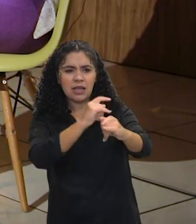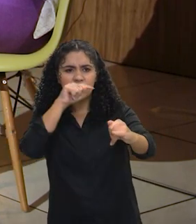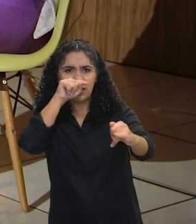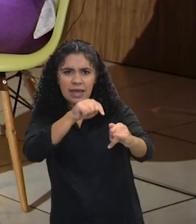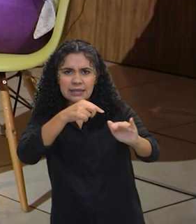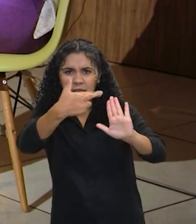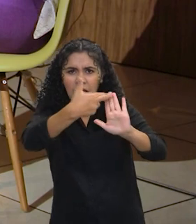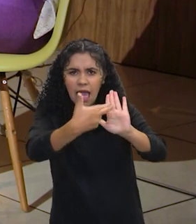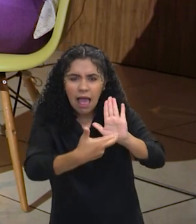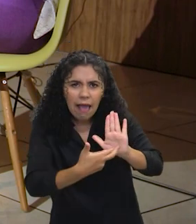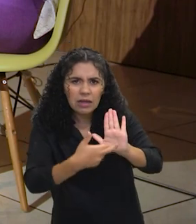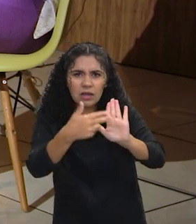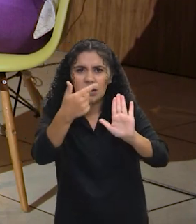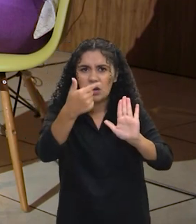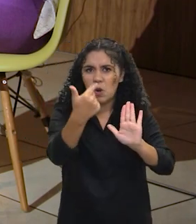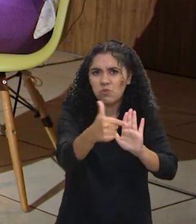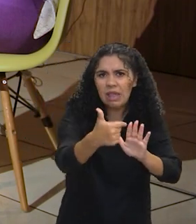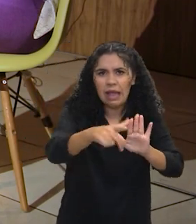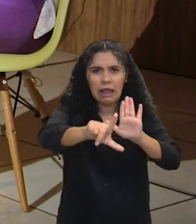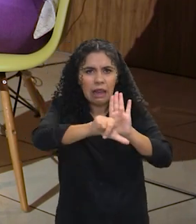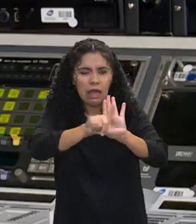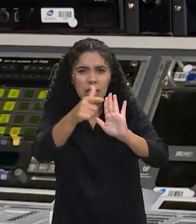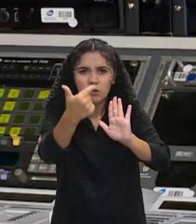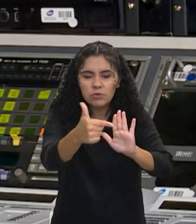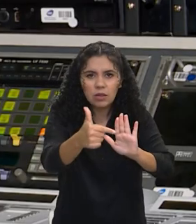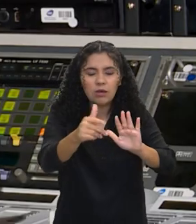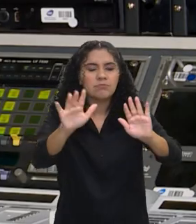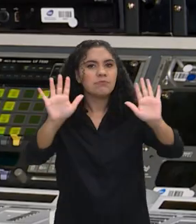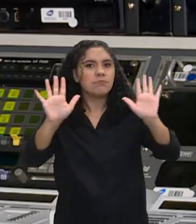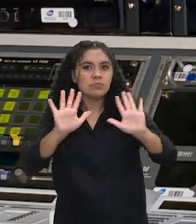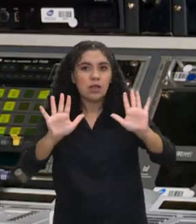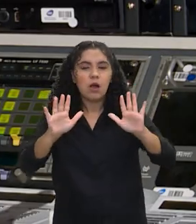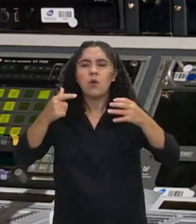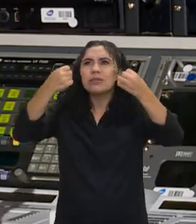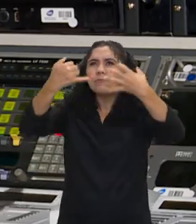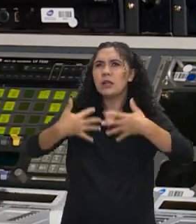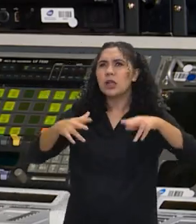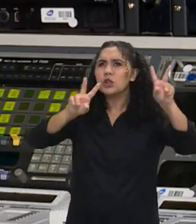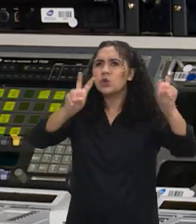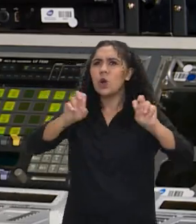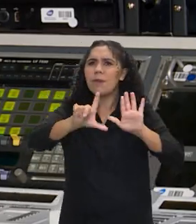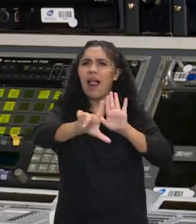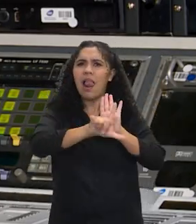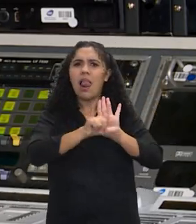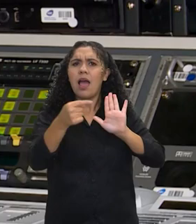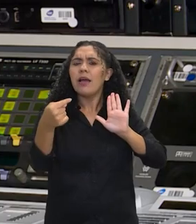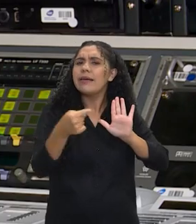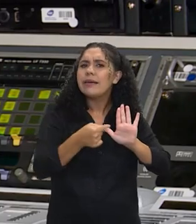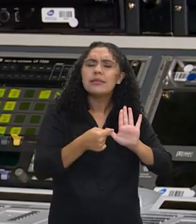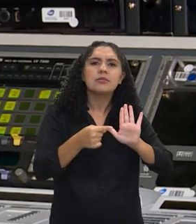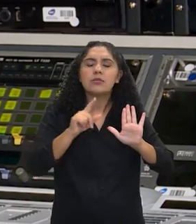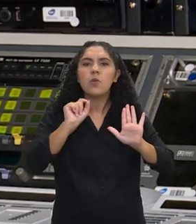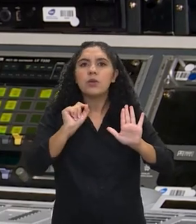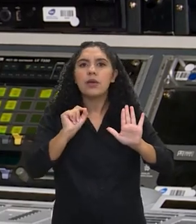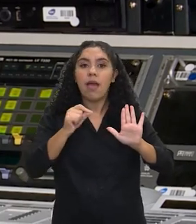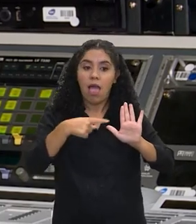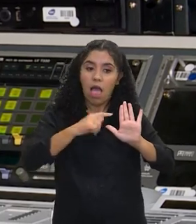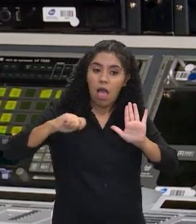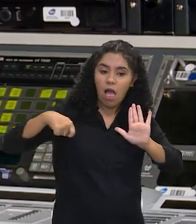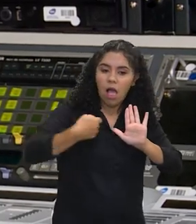lei. Exato. A internet é uma terra com lei, mas a lei, quando a gente fala de lei, lei requer não só a